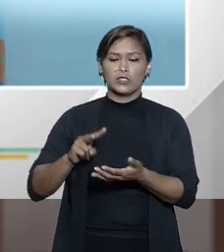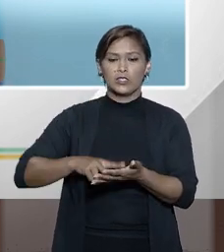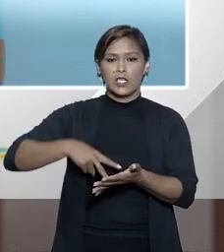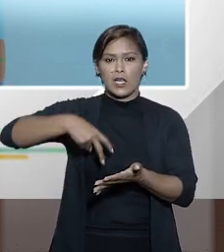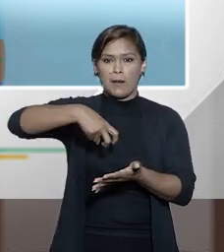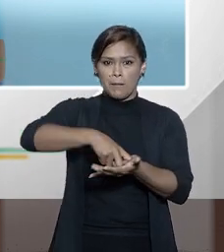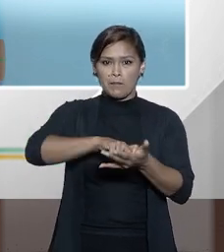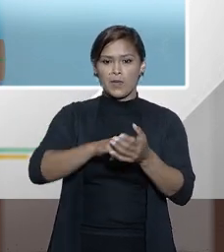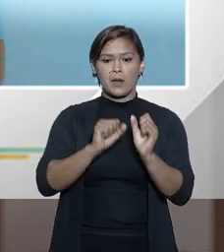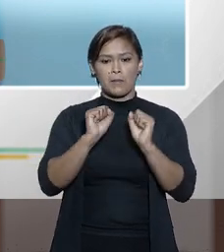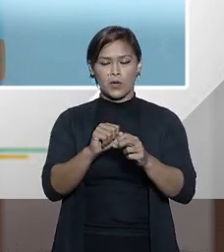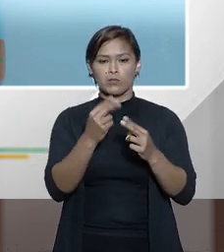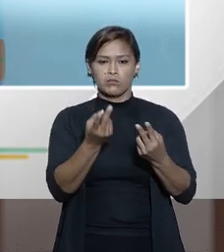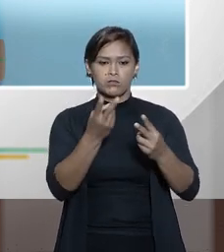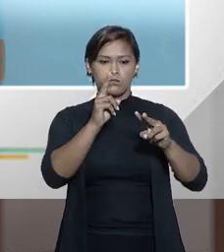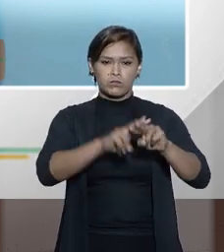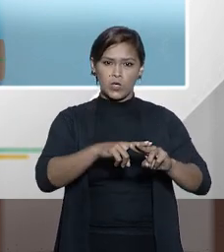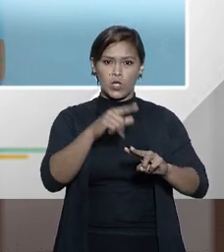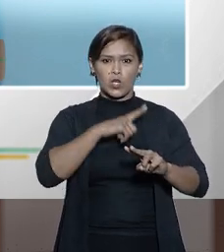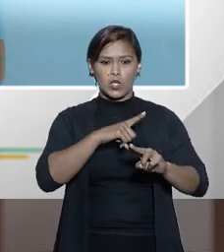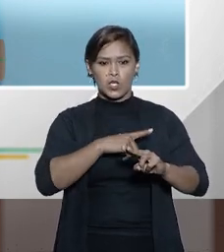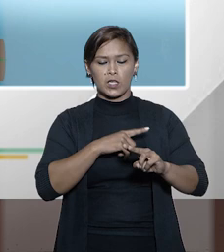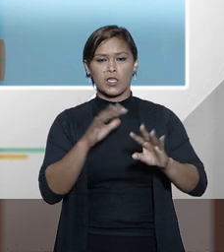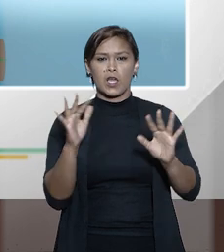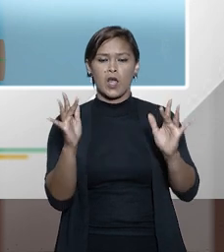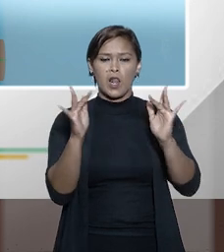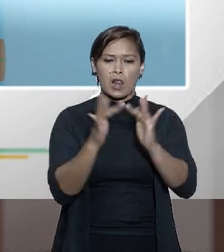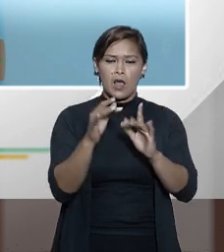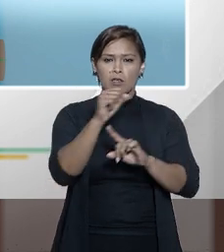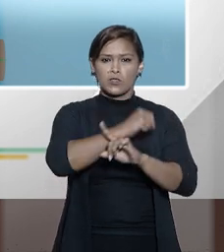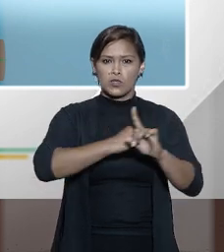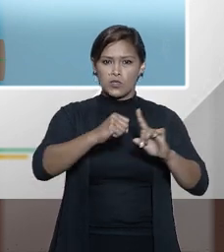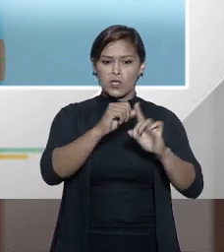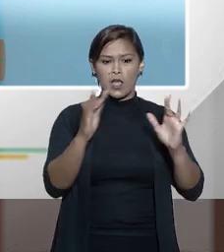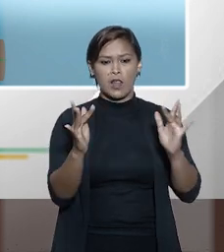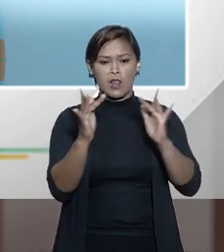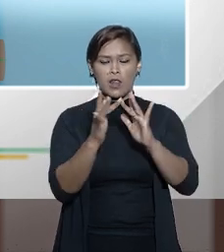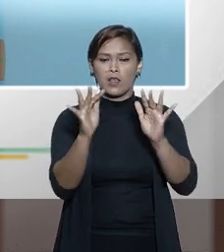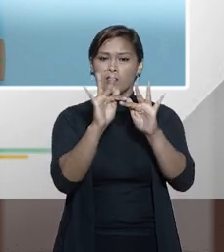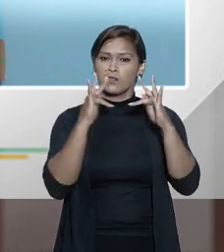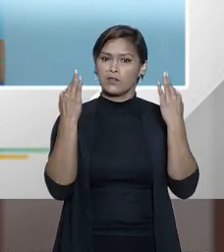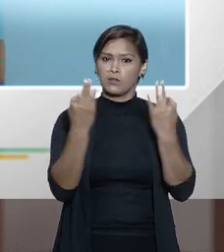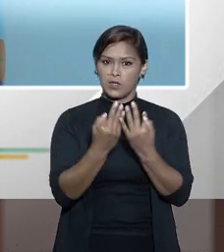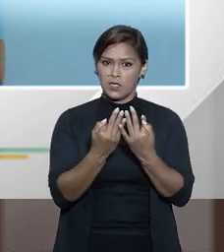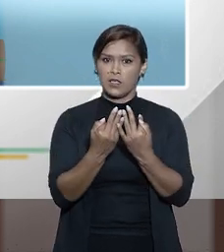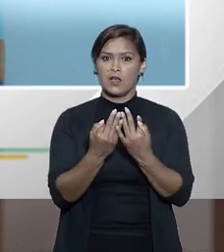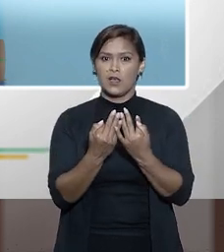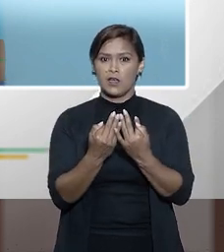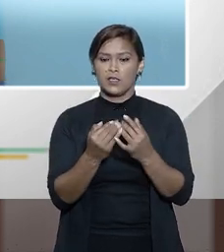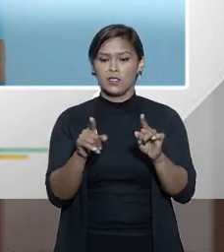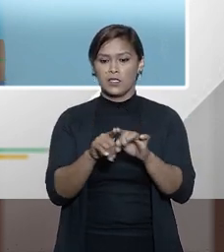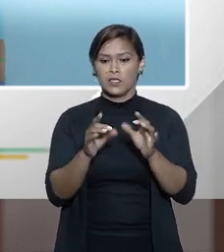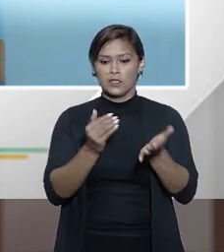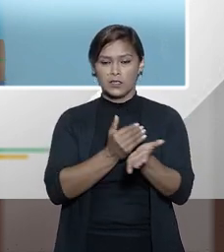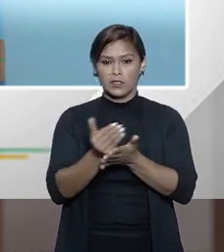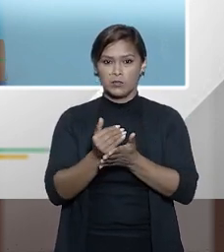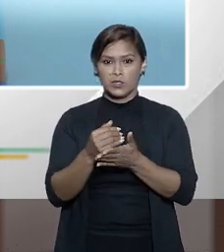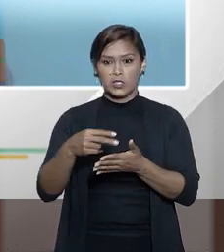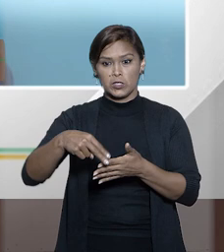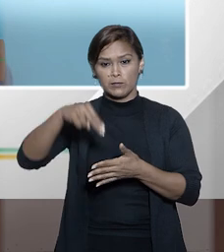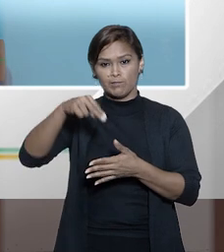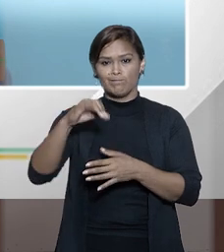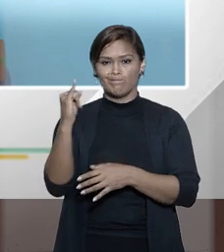cumpra a pena no lugar onde ele tem os seus laços sociais seus laços familiares esse é um princípio